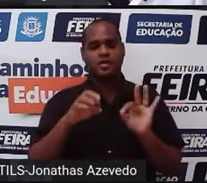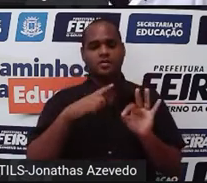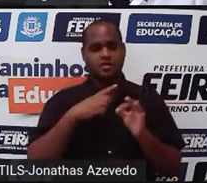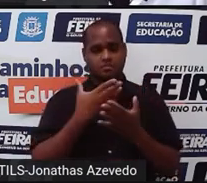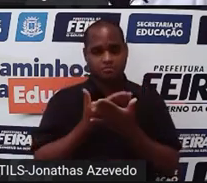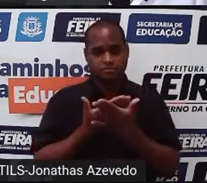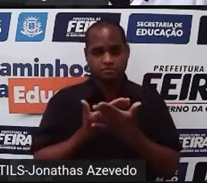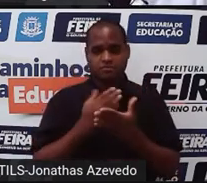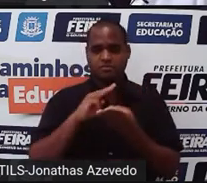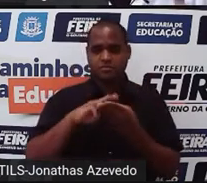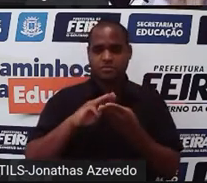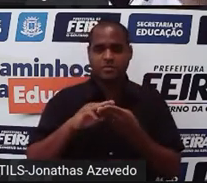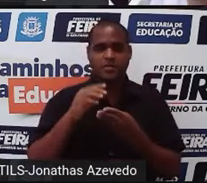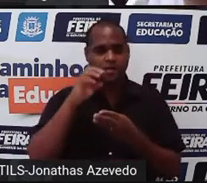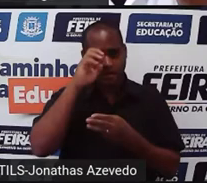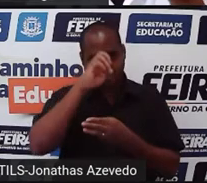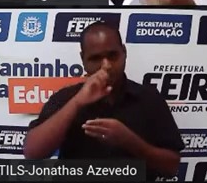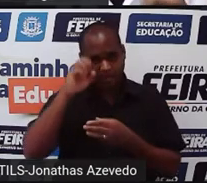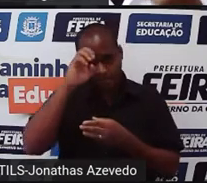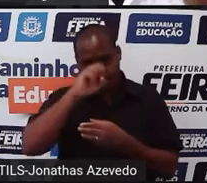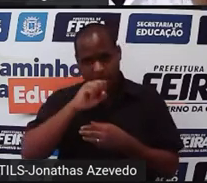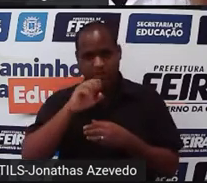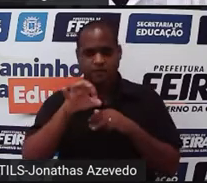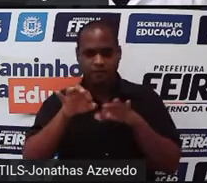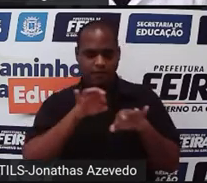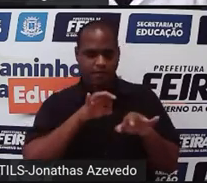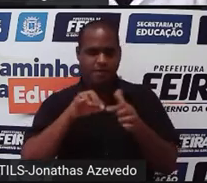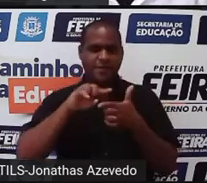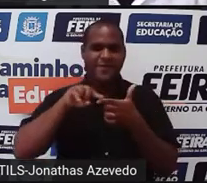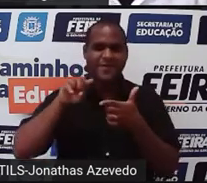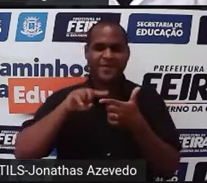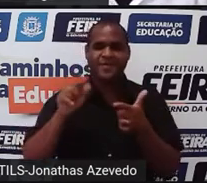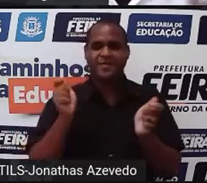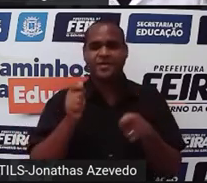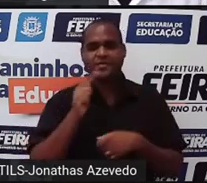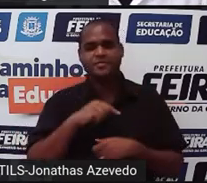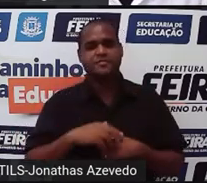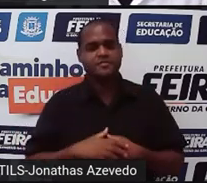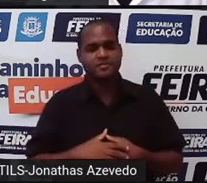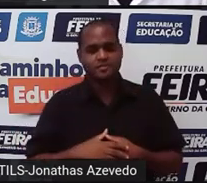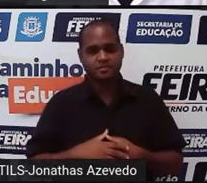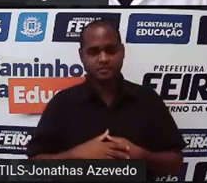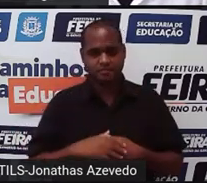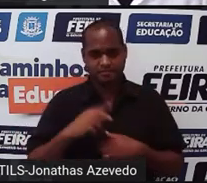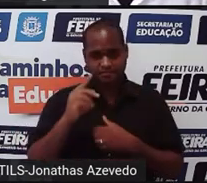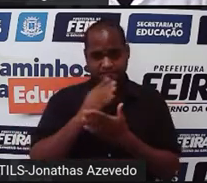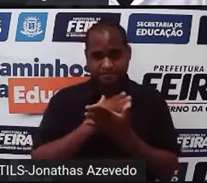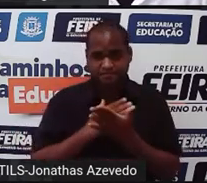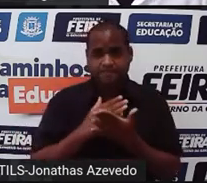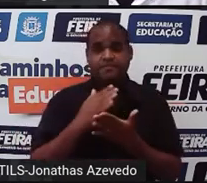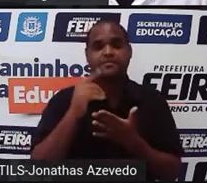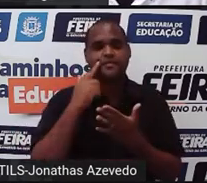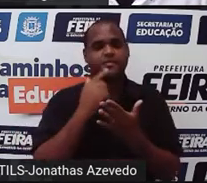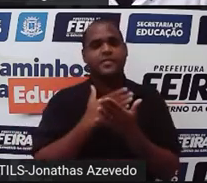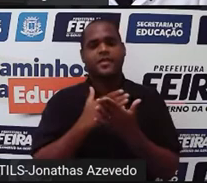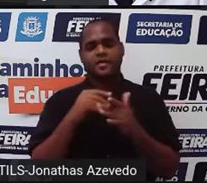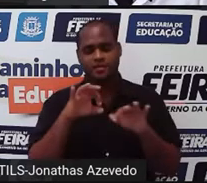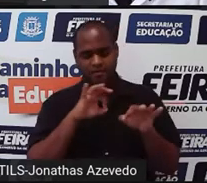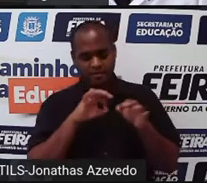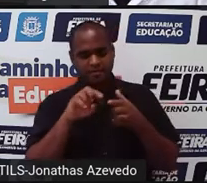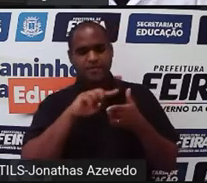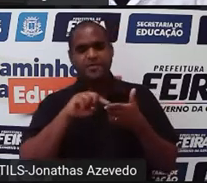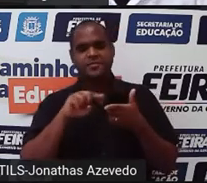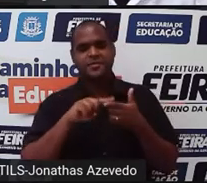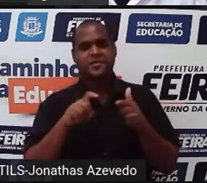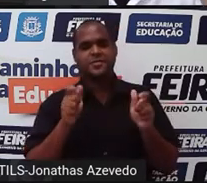estudar matemática é para aprender como se resolvem problemas. Desde o início da aula que a gente vem falando de resolver problemas,